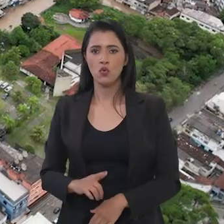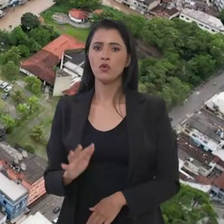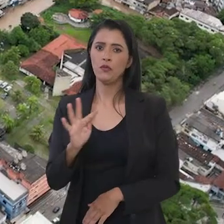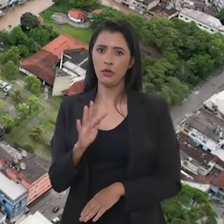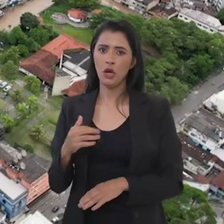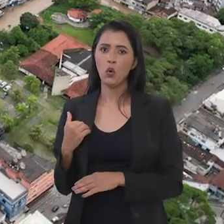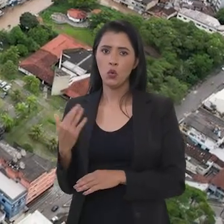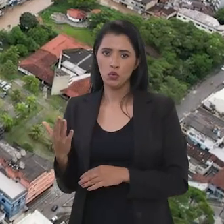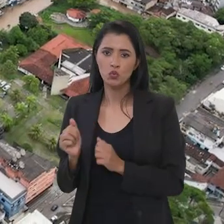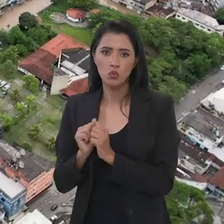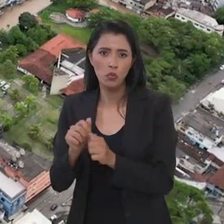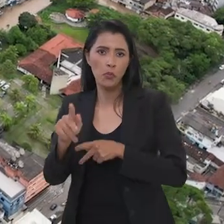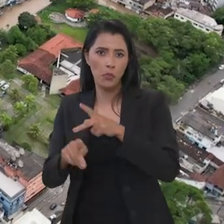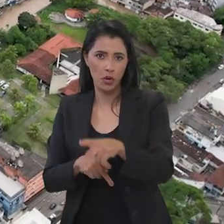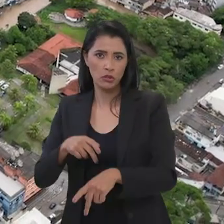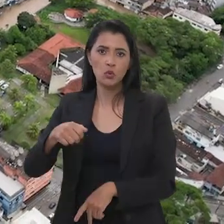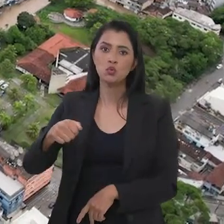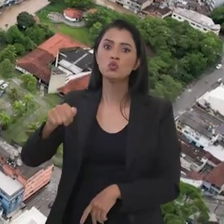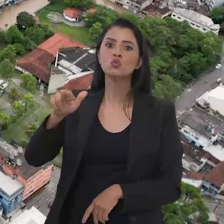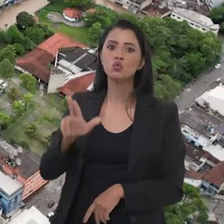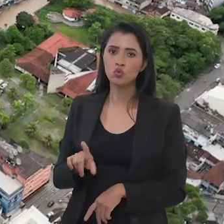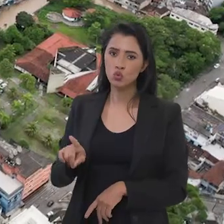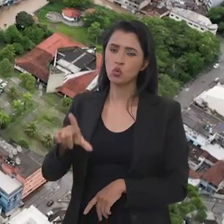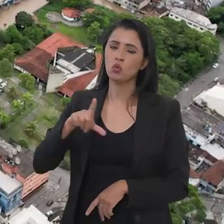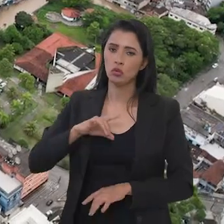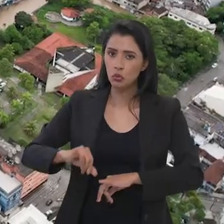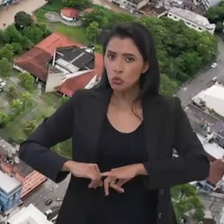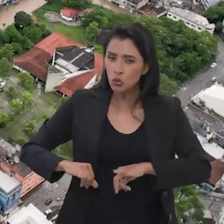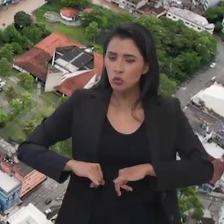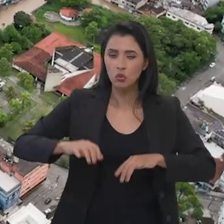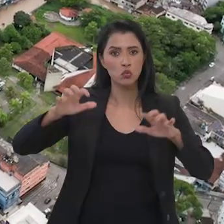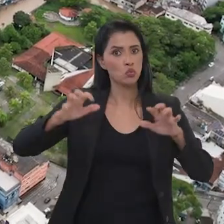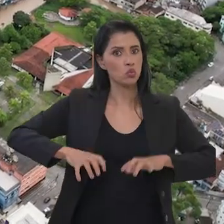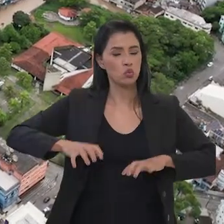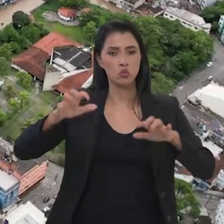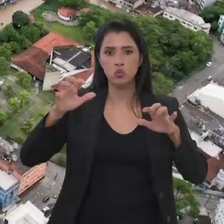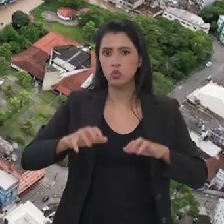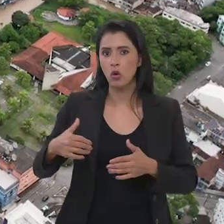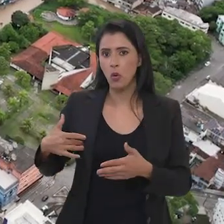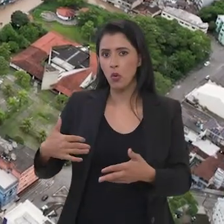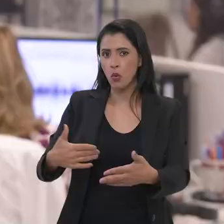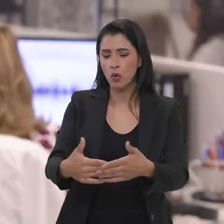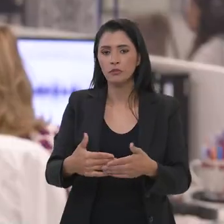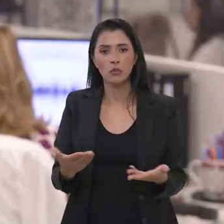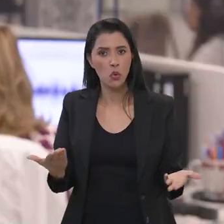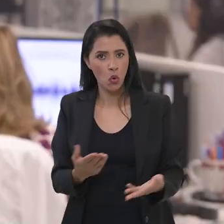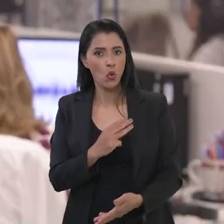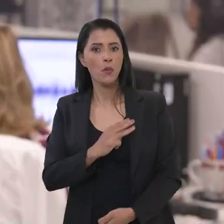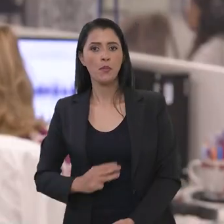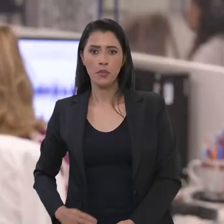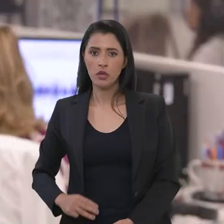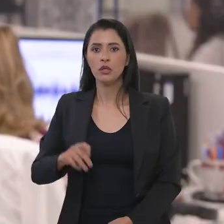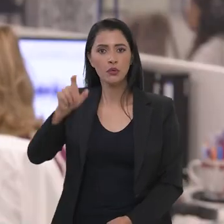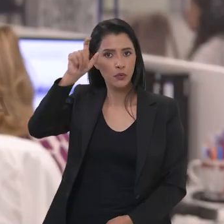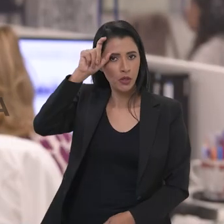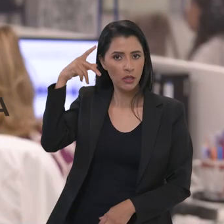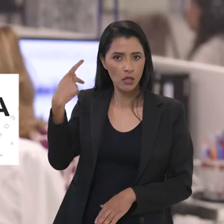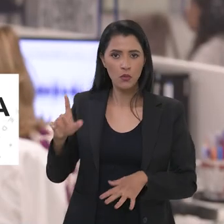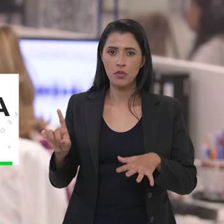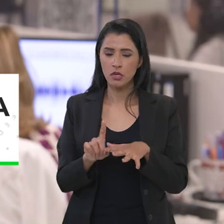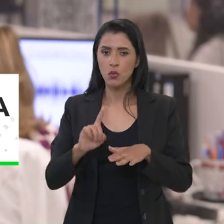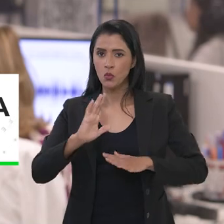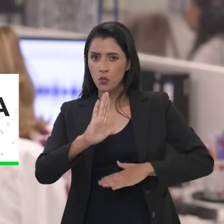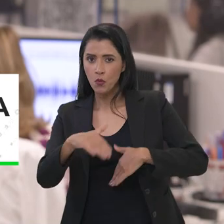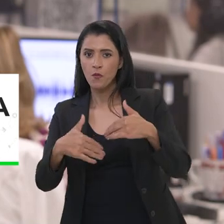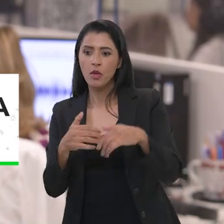federal está ao lado da população do sul da Bahia que sofre com as fortes chuvas nos últimos dias. Hoje, o ministro Valdez